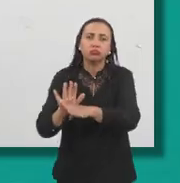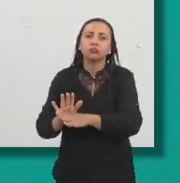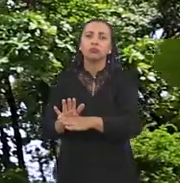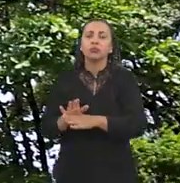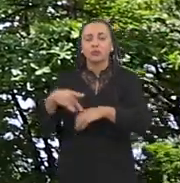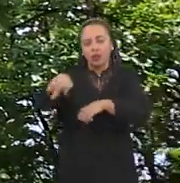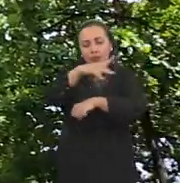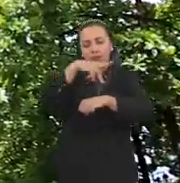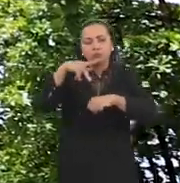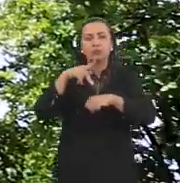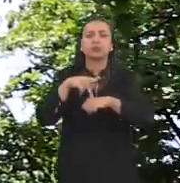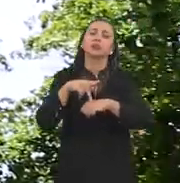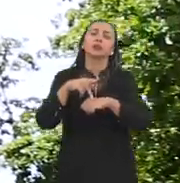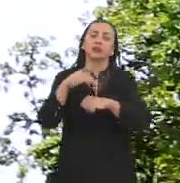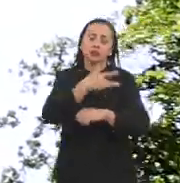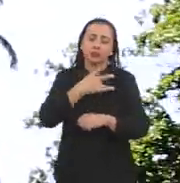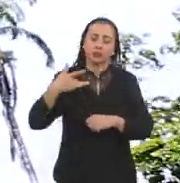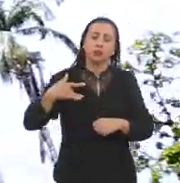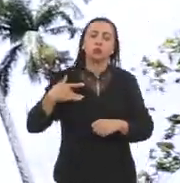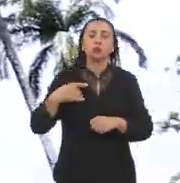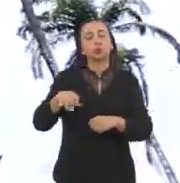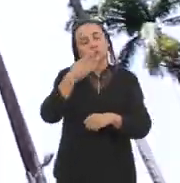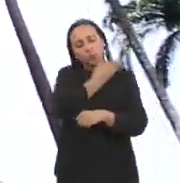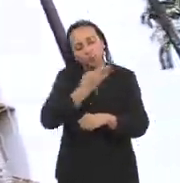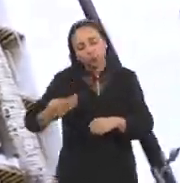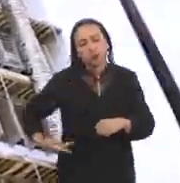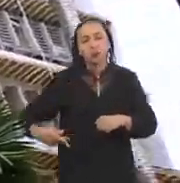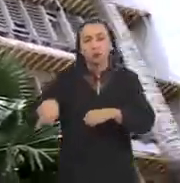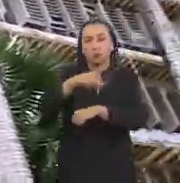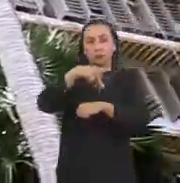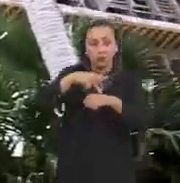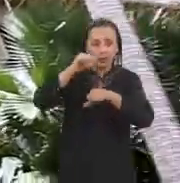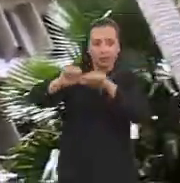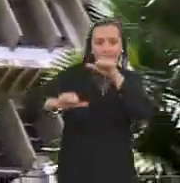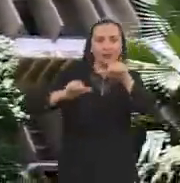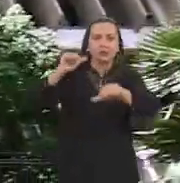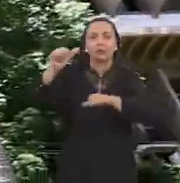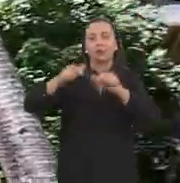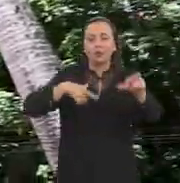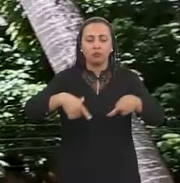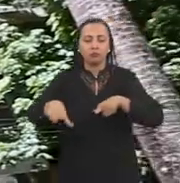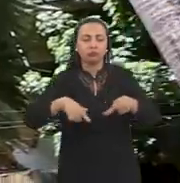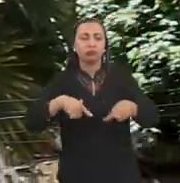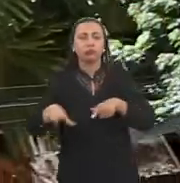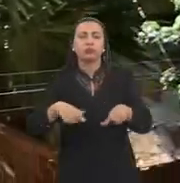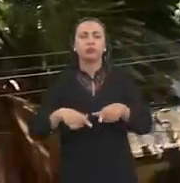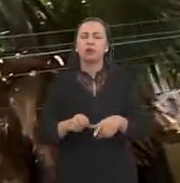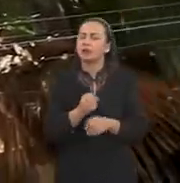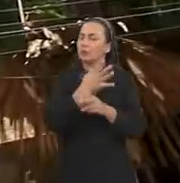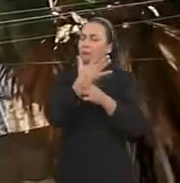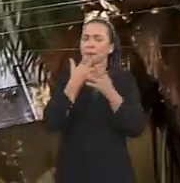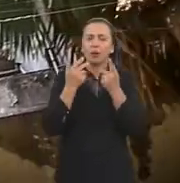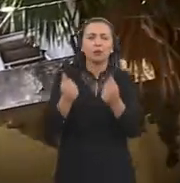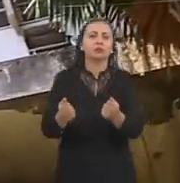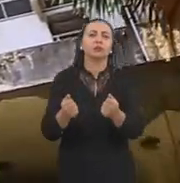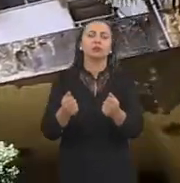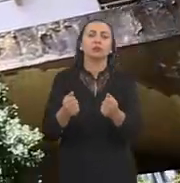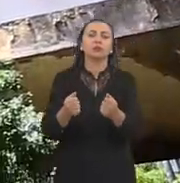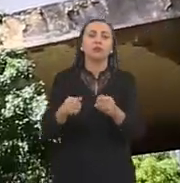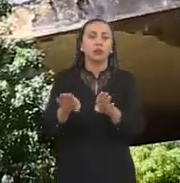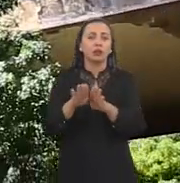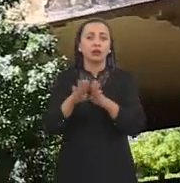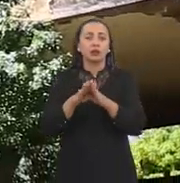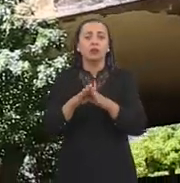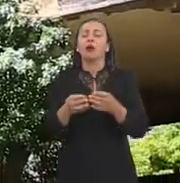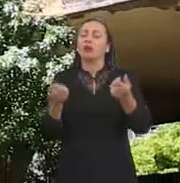país, com a saúde pública do país, podendo desenvolver trabalhos de excelência e a capacidade de